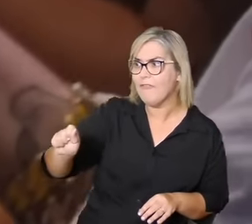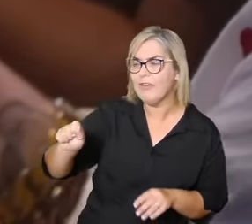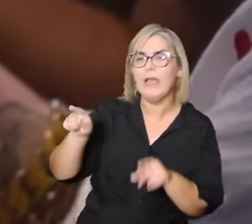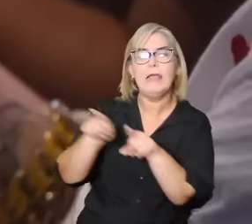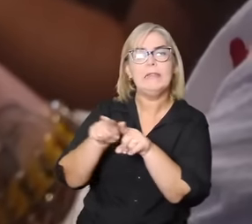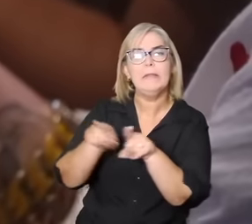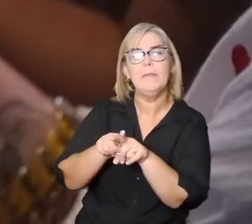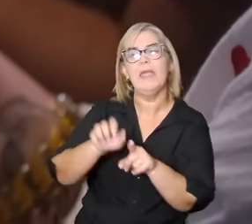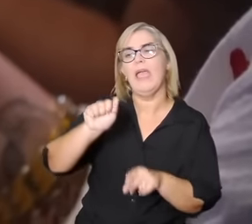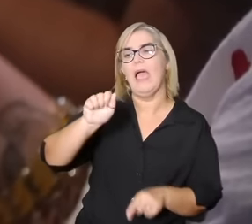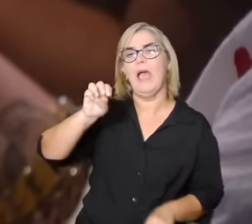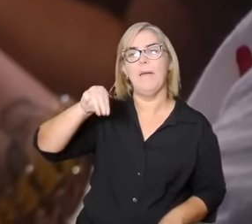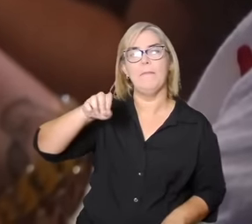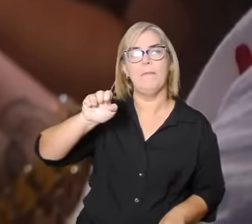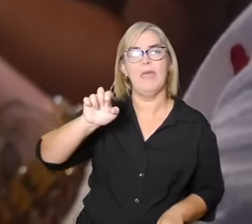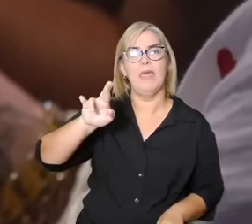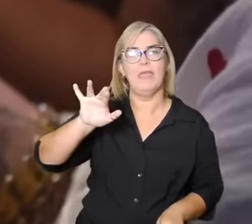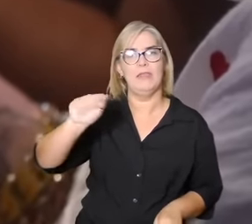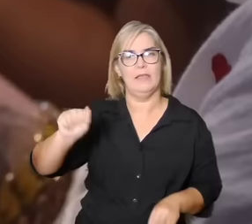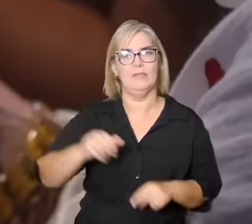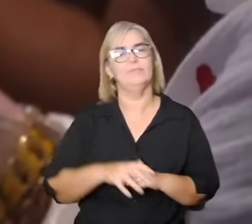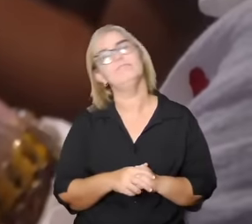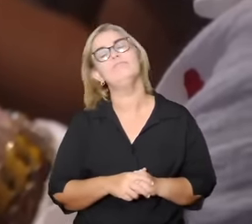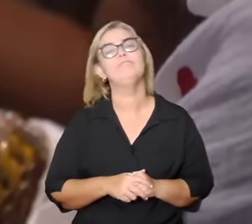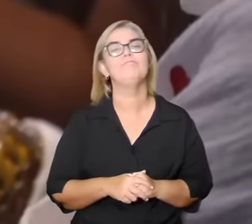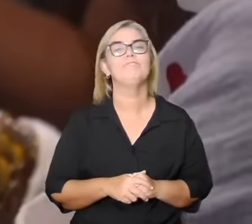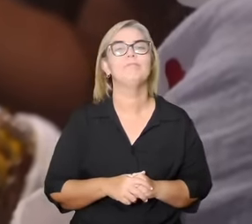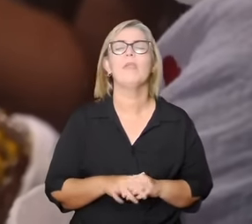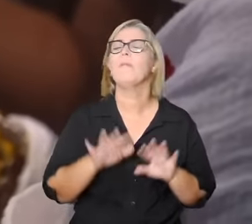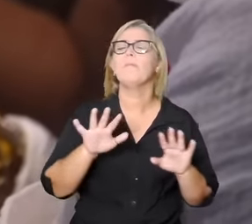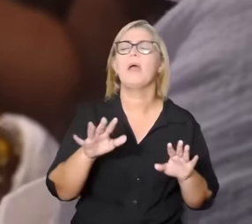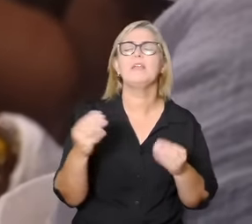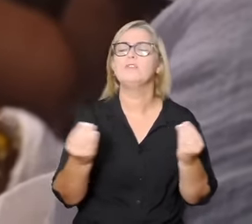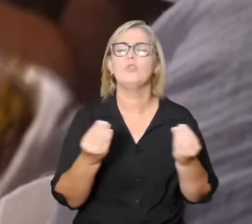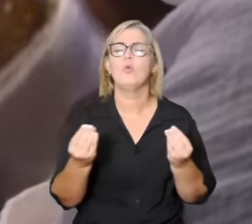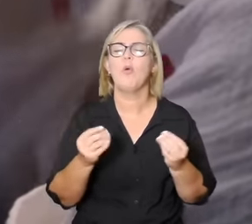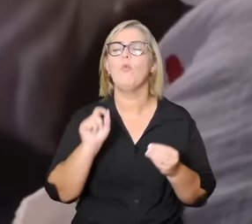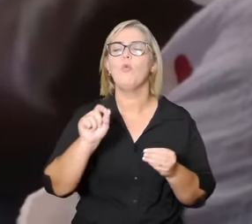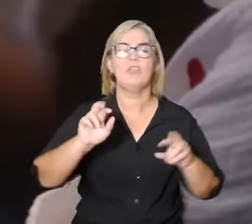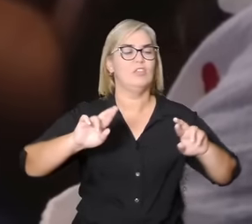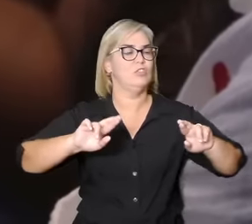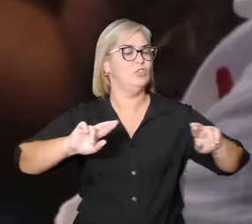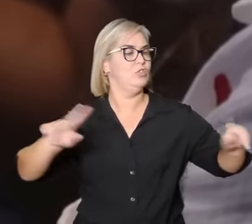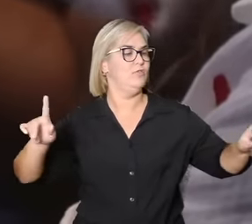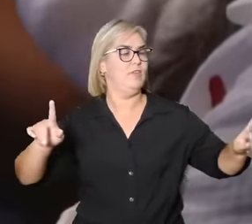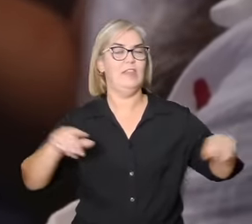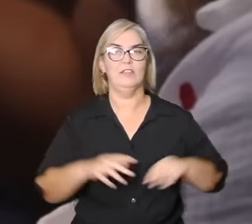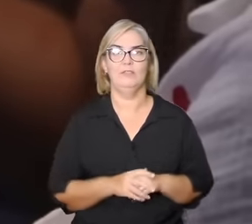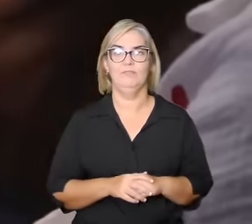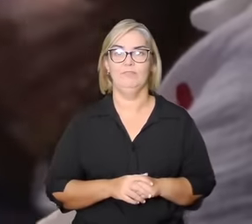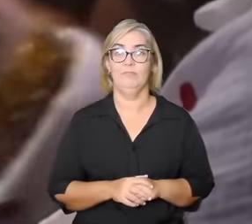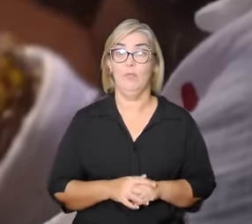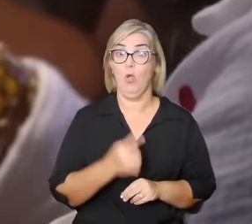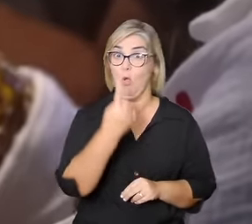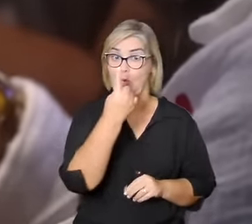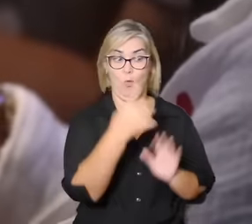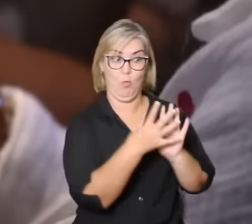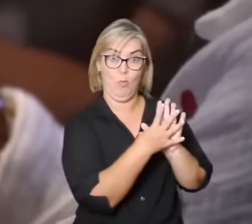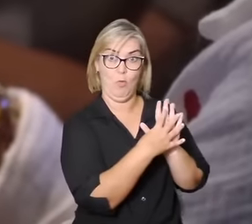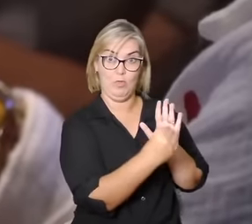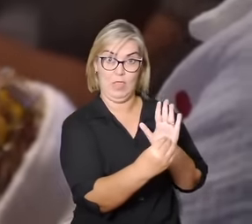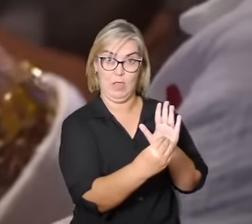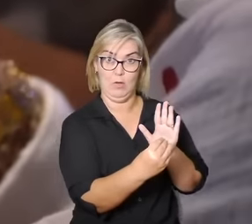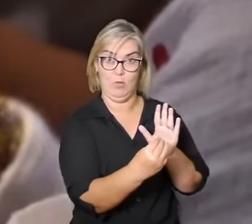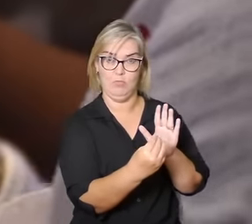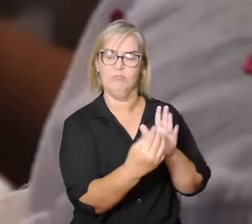tem de diferente um modelo é mais xenófilo é um modelo que aceita o estrangeiro e tem um modelo que é mais